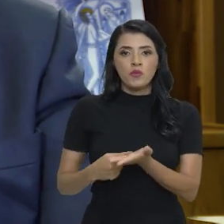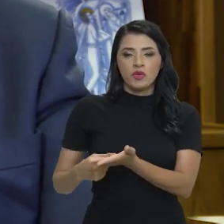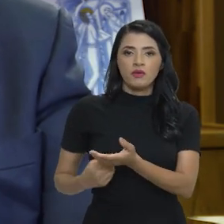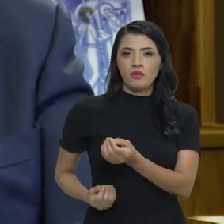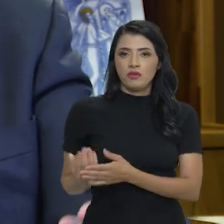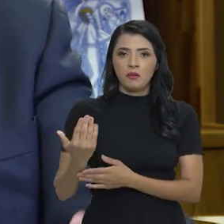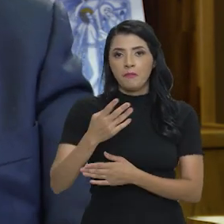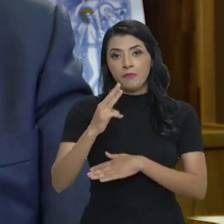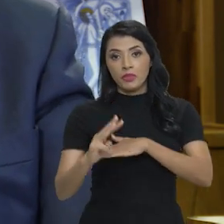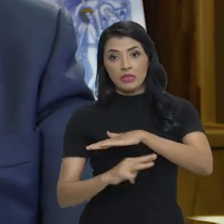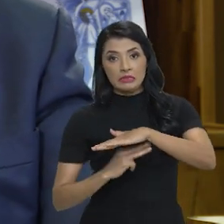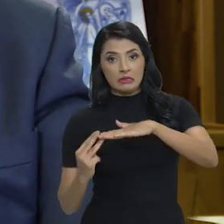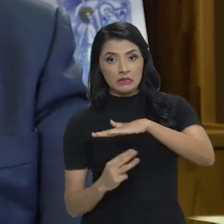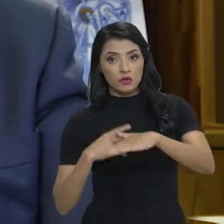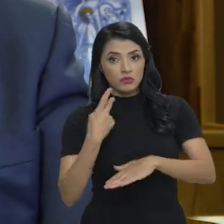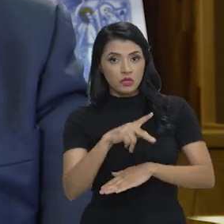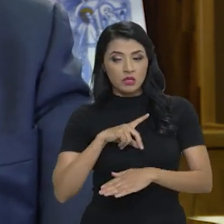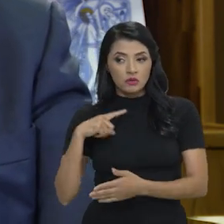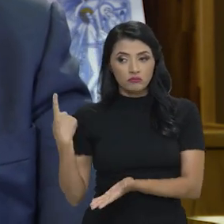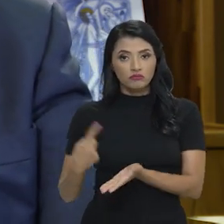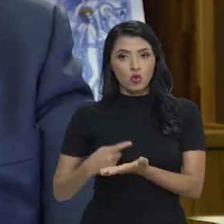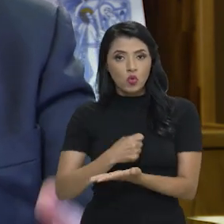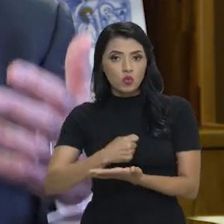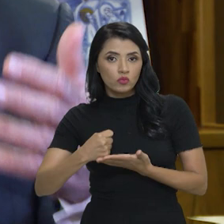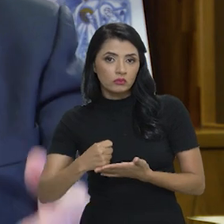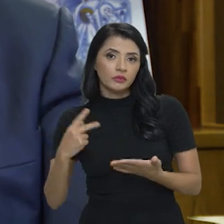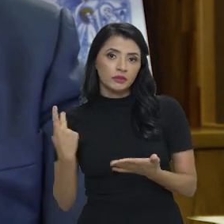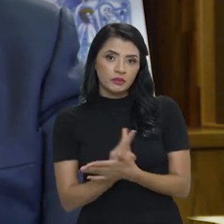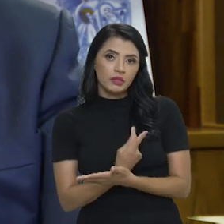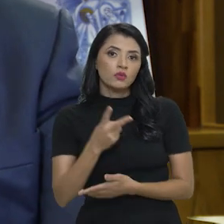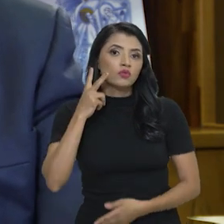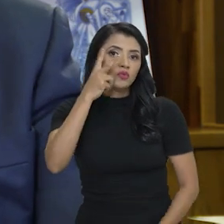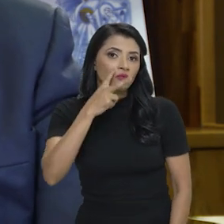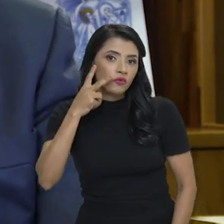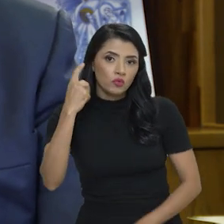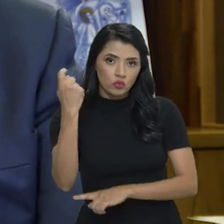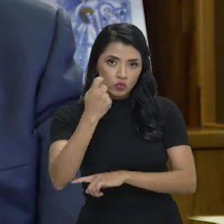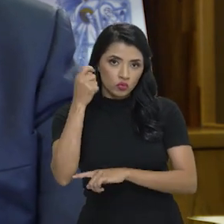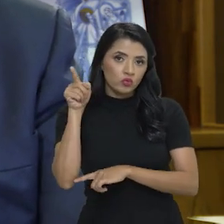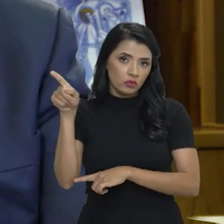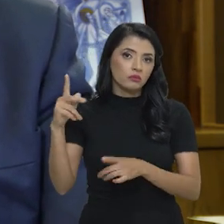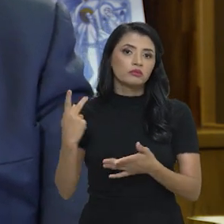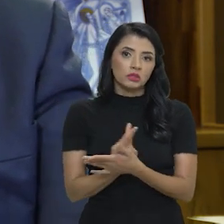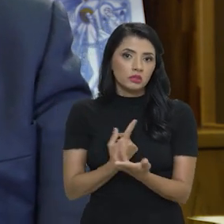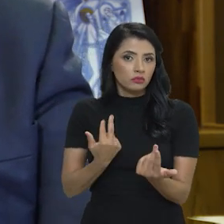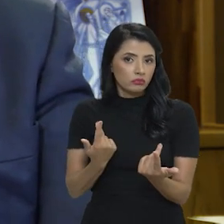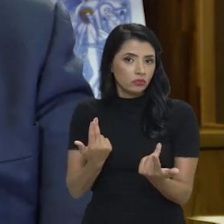produtiva, no terceiro terceirizado, como aconteceu, por exemplo, com a produção do vinho no Rio Grande do Sul.